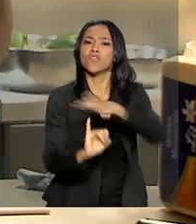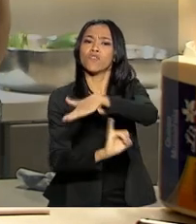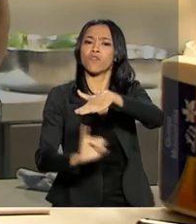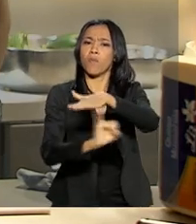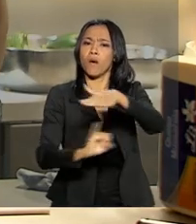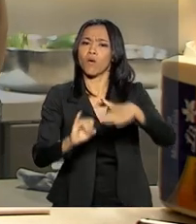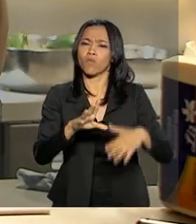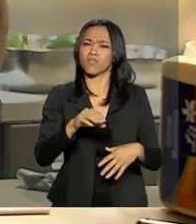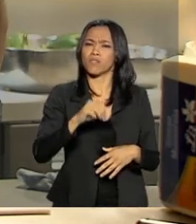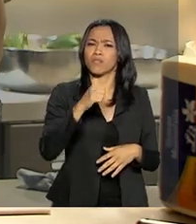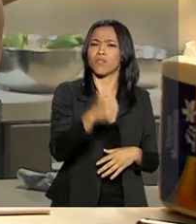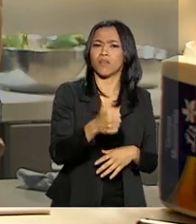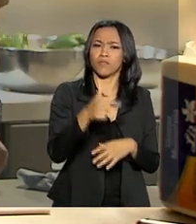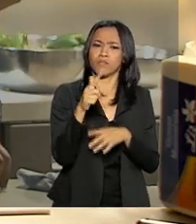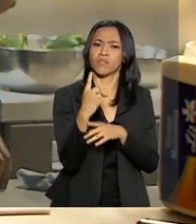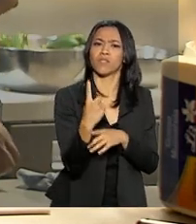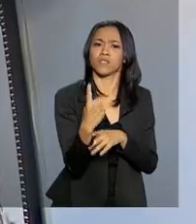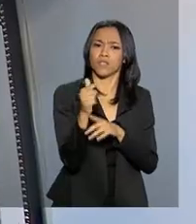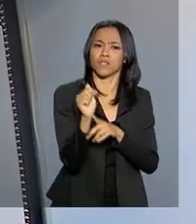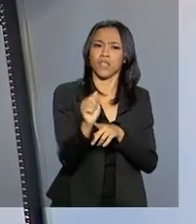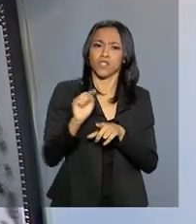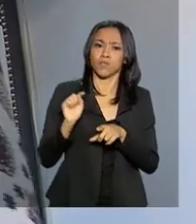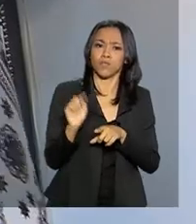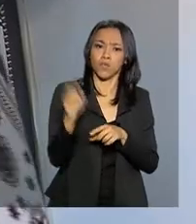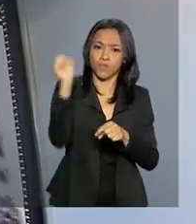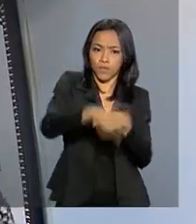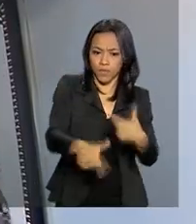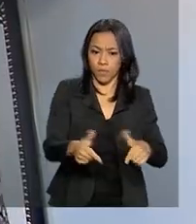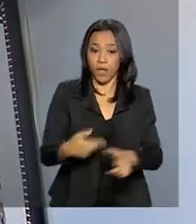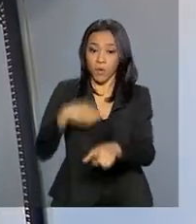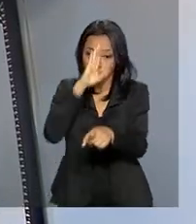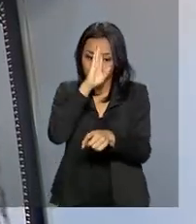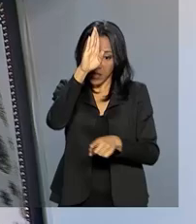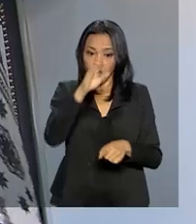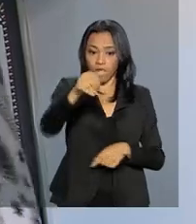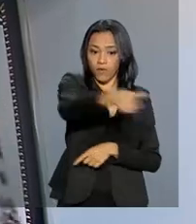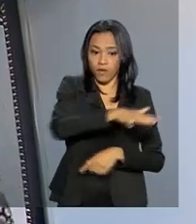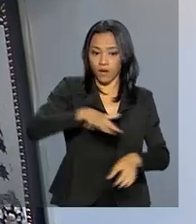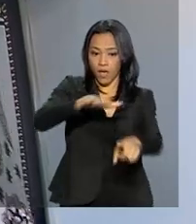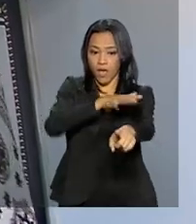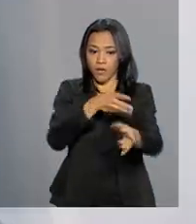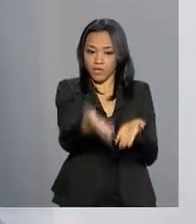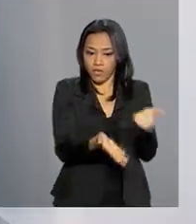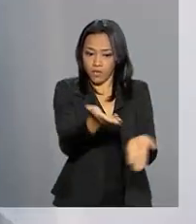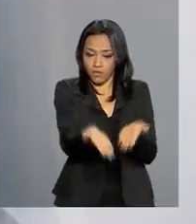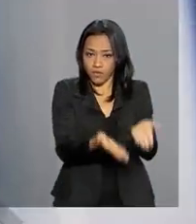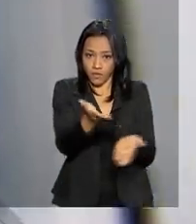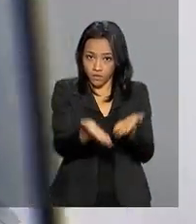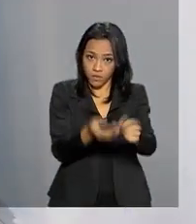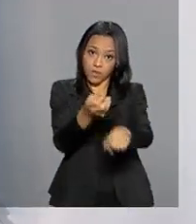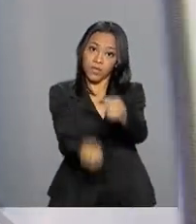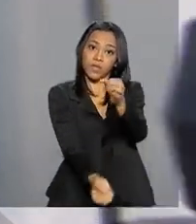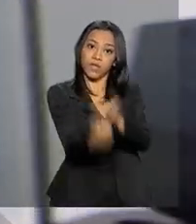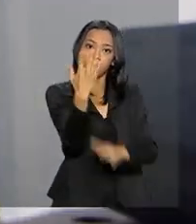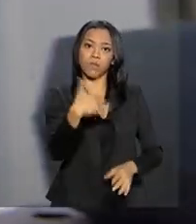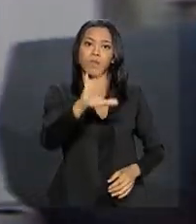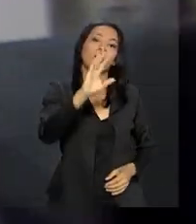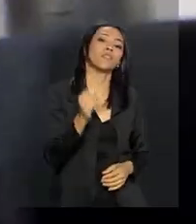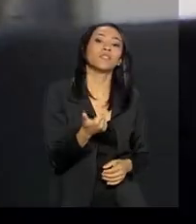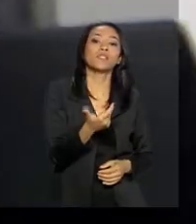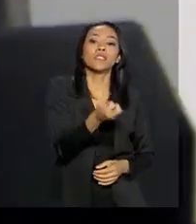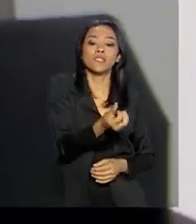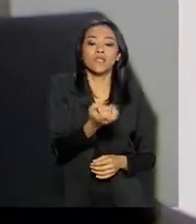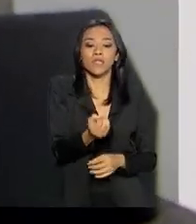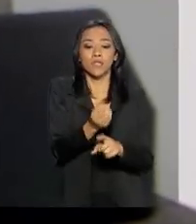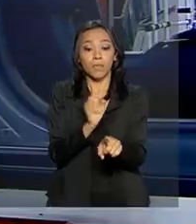de 117 mil empregos. O principal destaque foi o setor de serviços, responsável pela criação de mais de 60